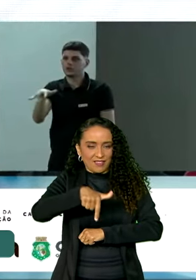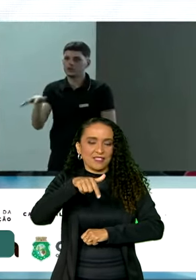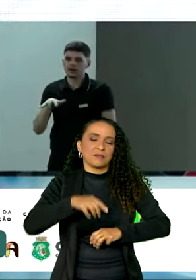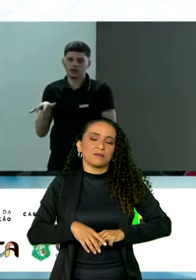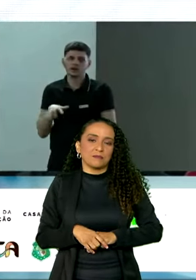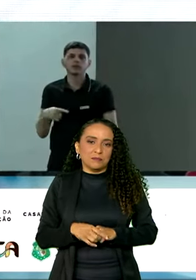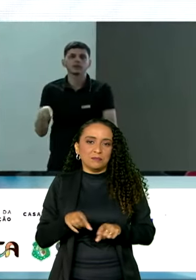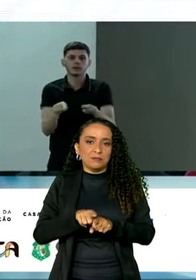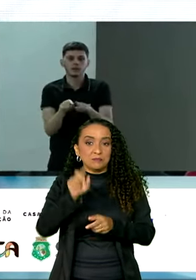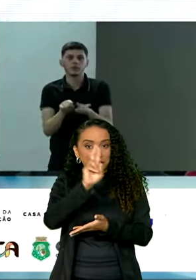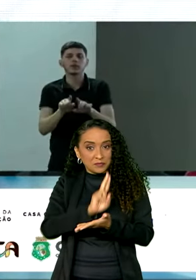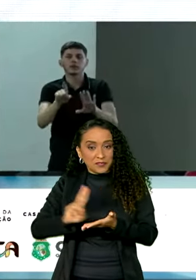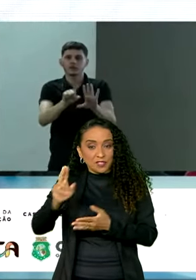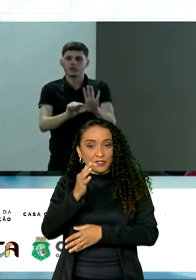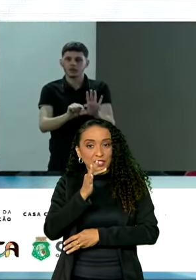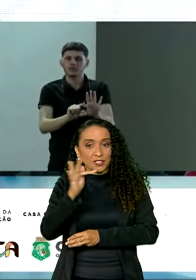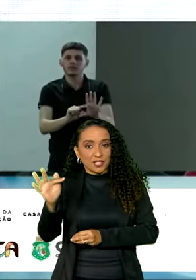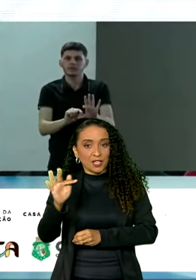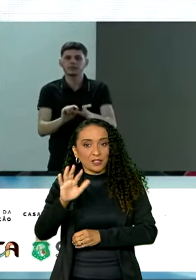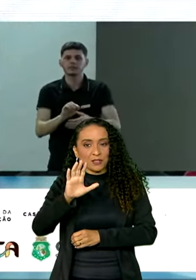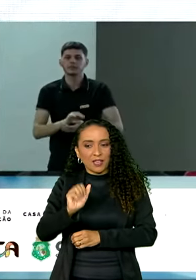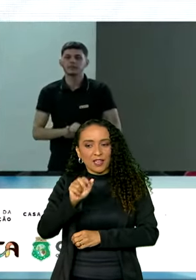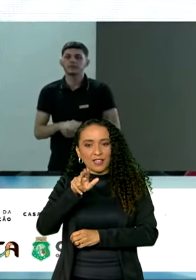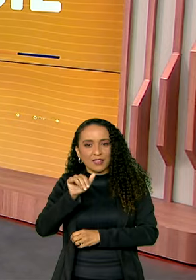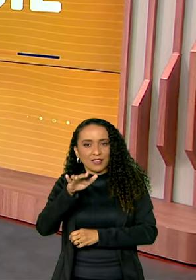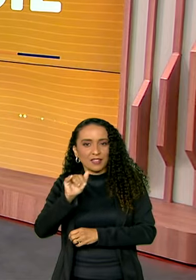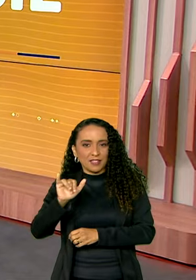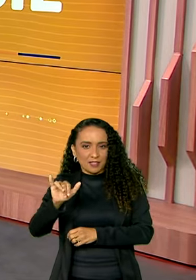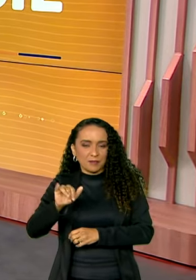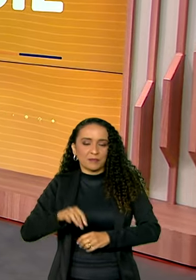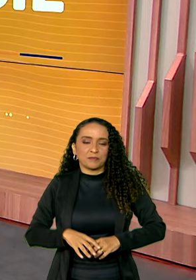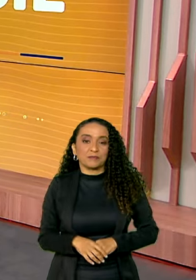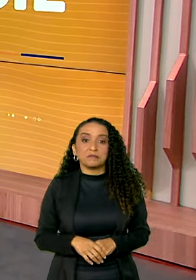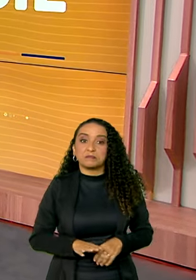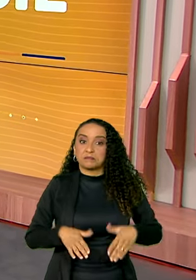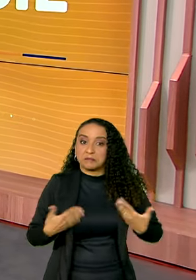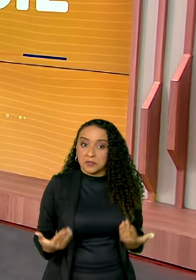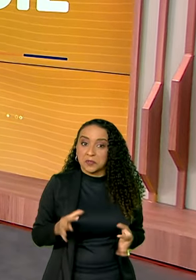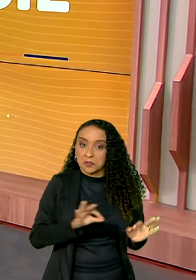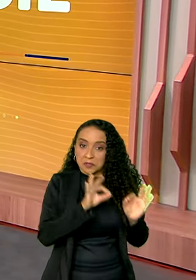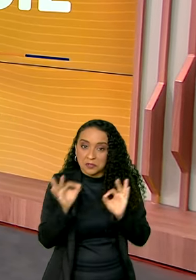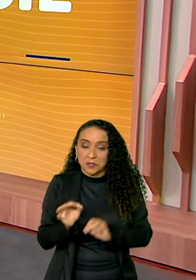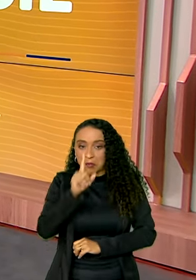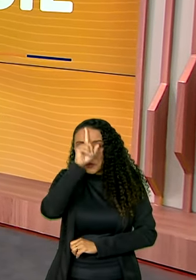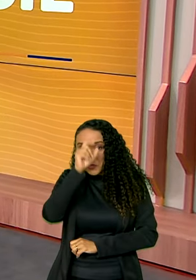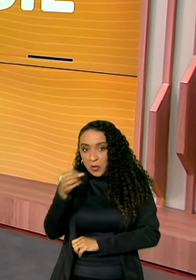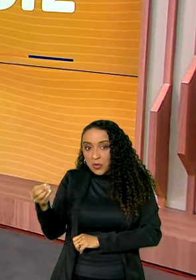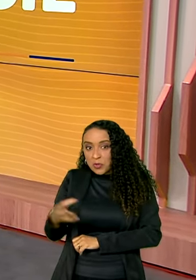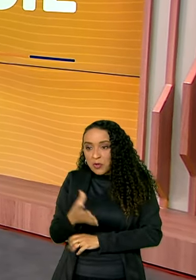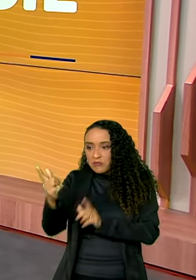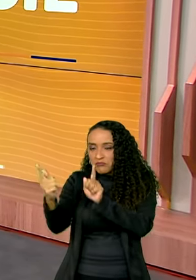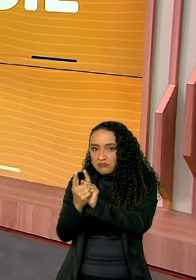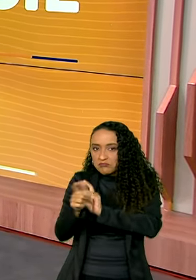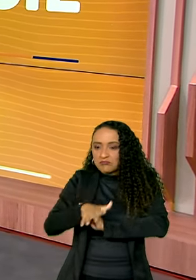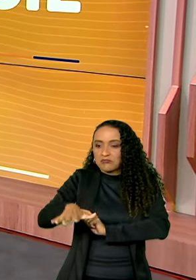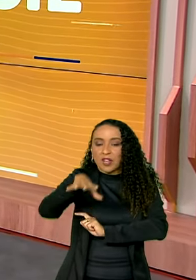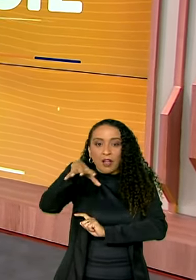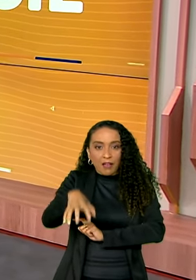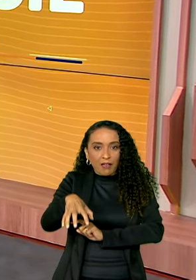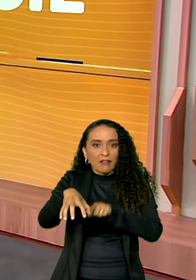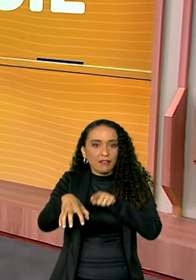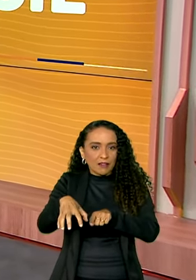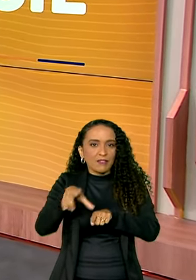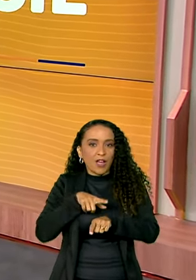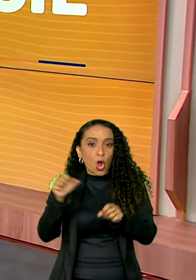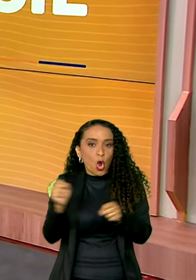região e da Universidade Federal do Cariri. Pois é, como você viu, o novo hospital, que vai atender a região do Cariri,